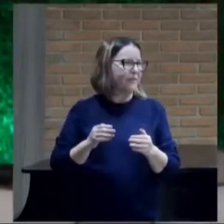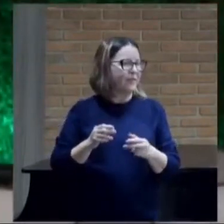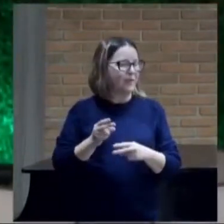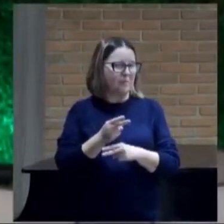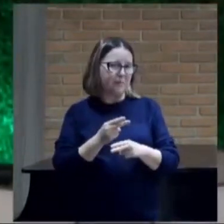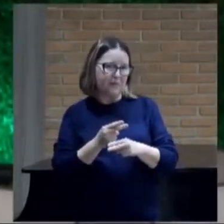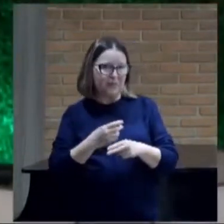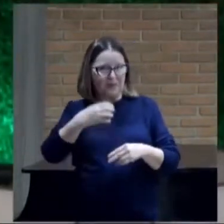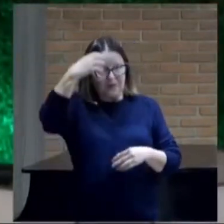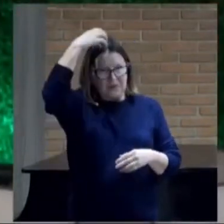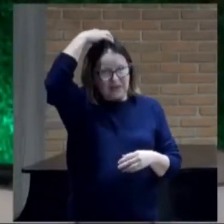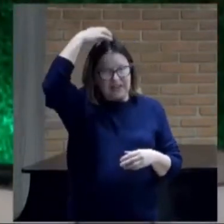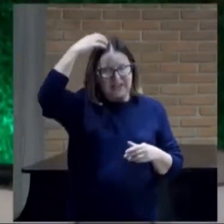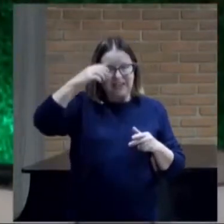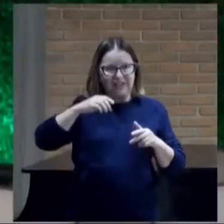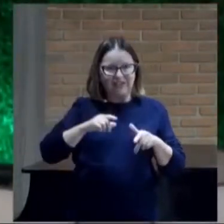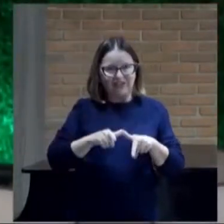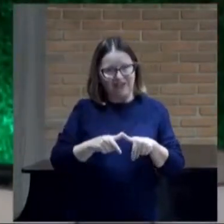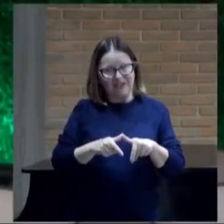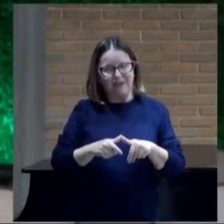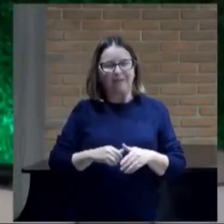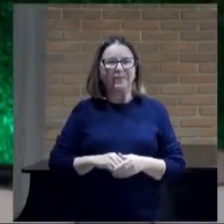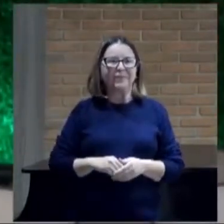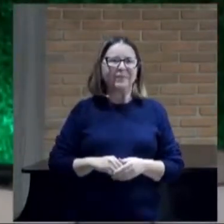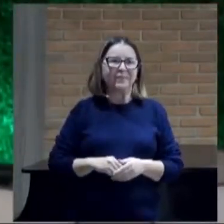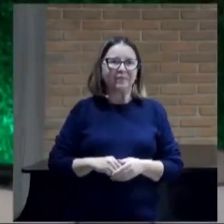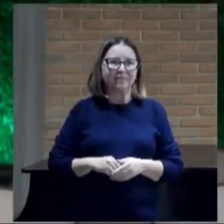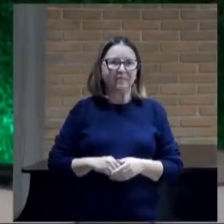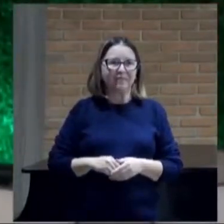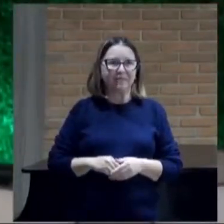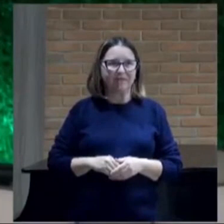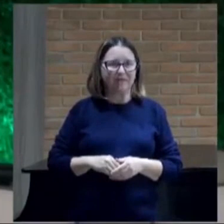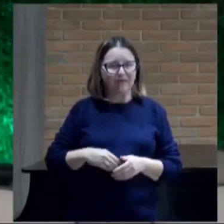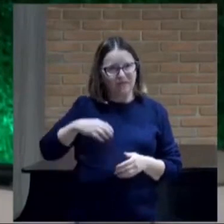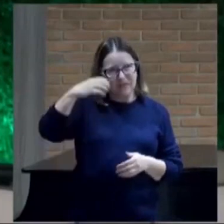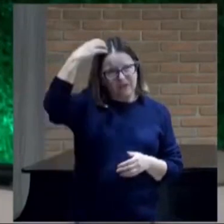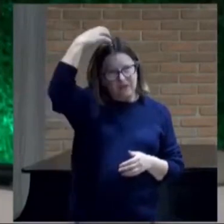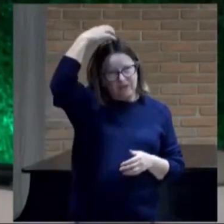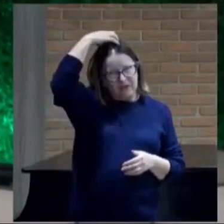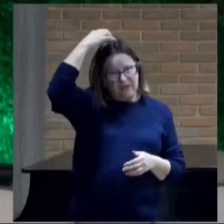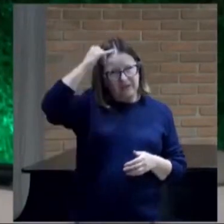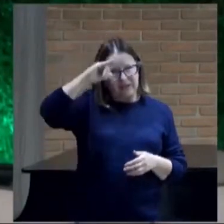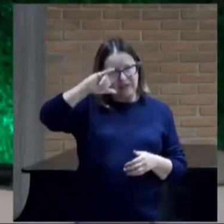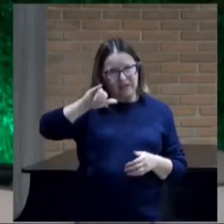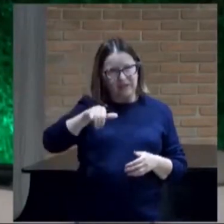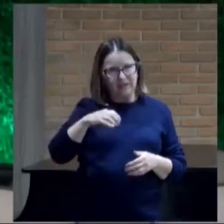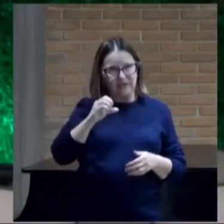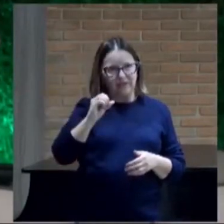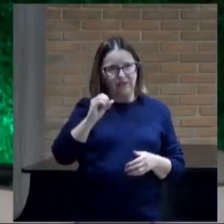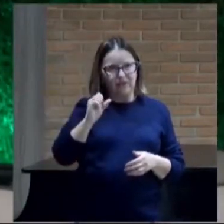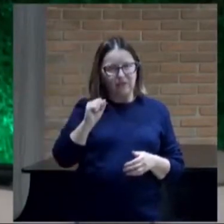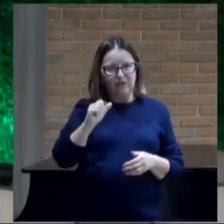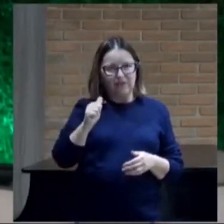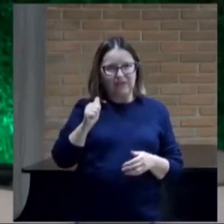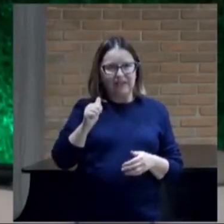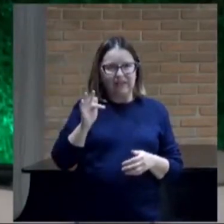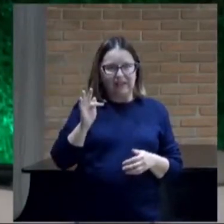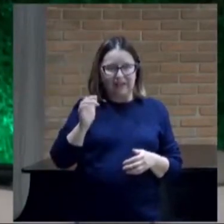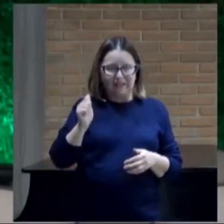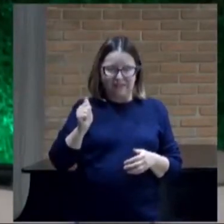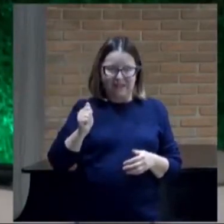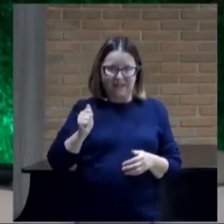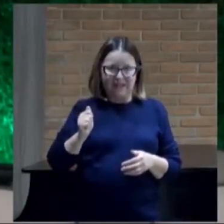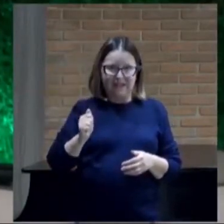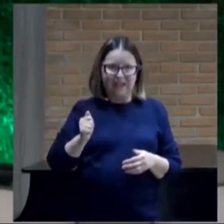Josafá estava na fase de, ele estava na fase de querer fazer acordos com Israel, fazer